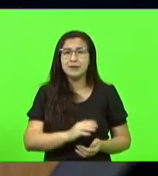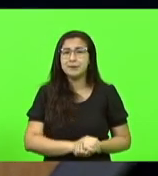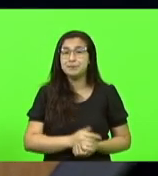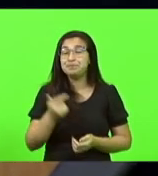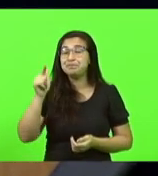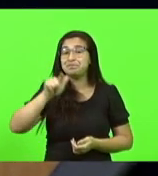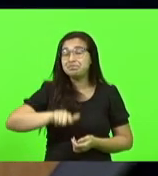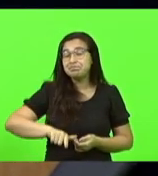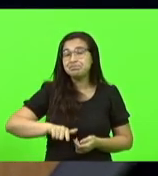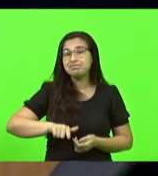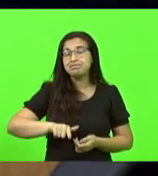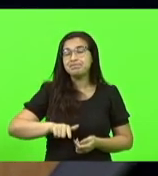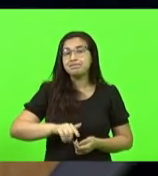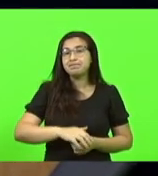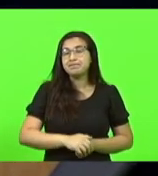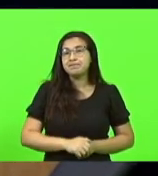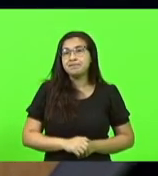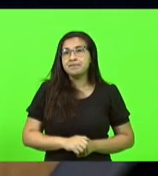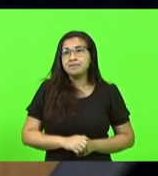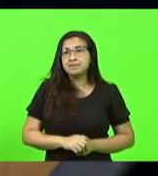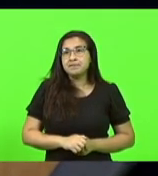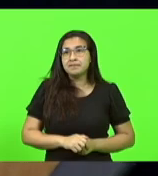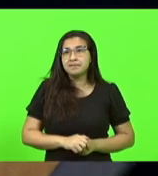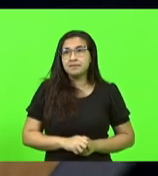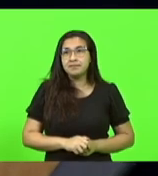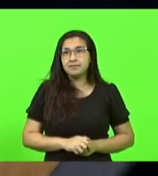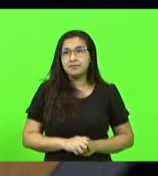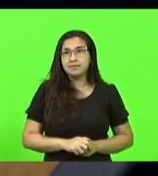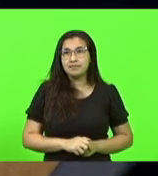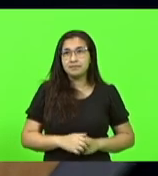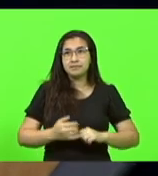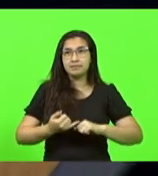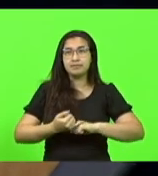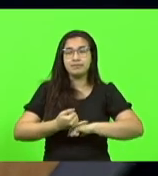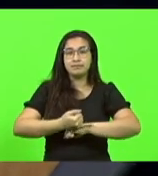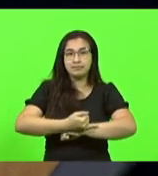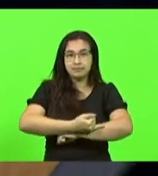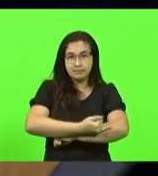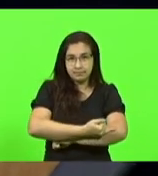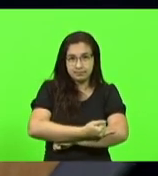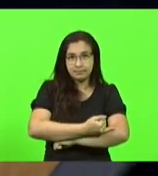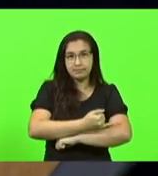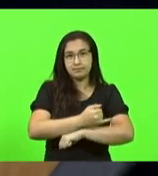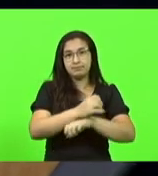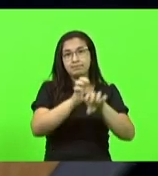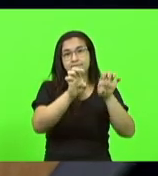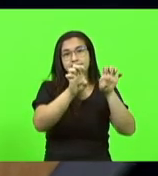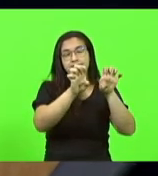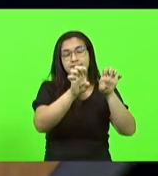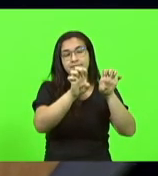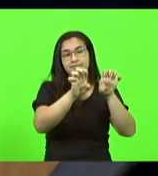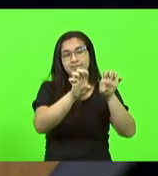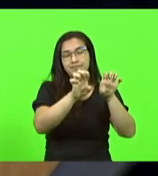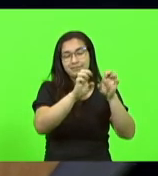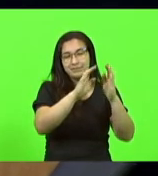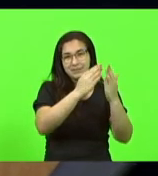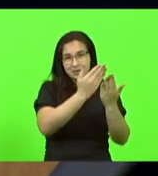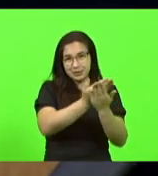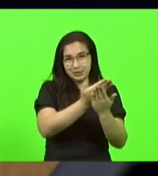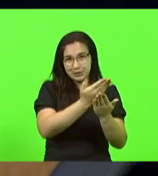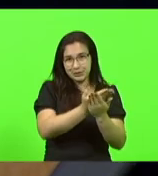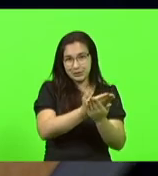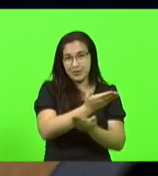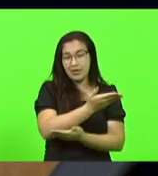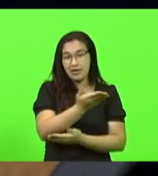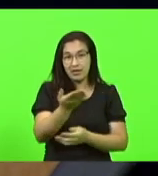a questão da infraestrutura das nossas escolas, muitas delas precisando